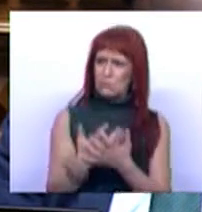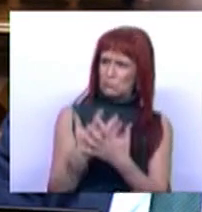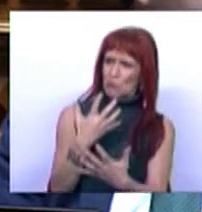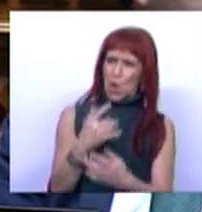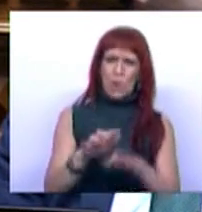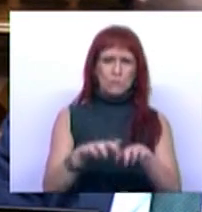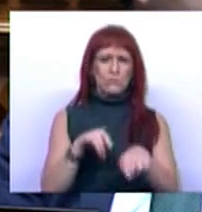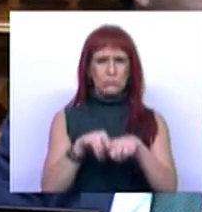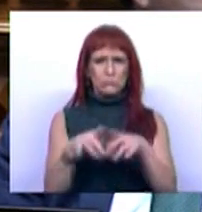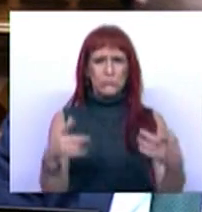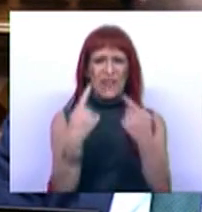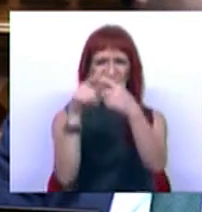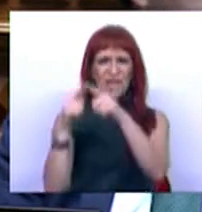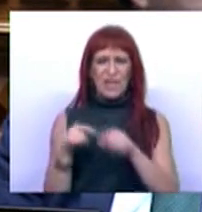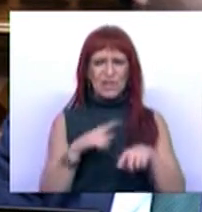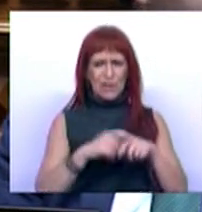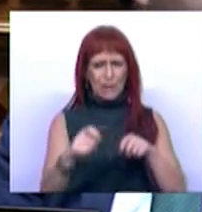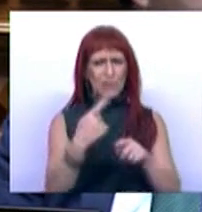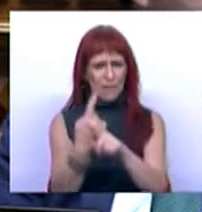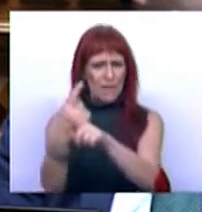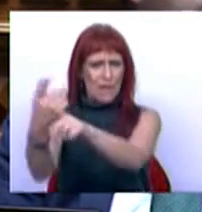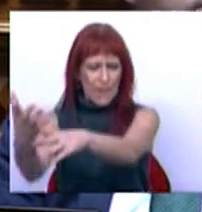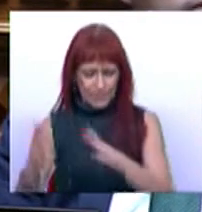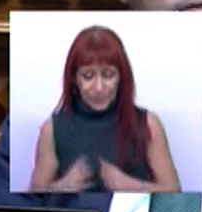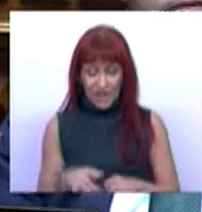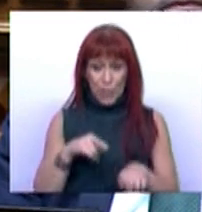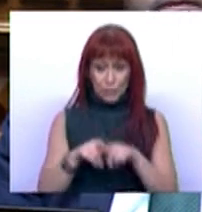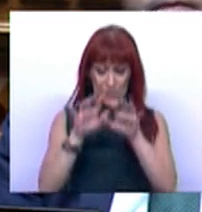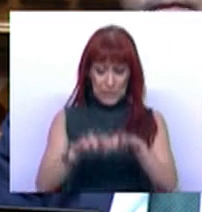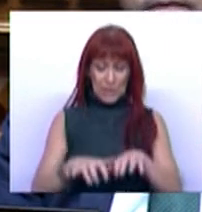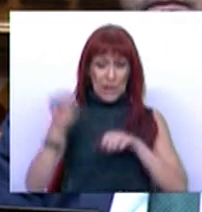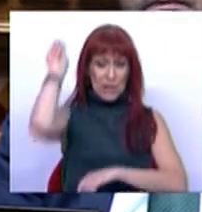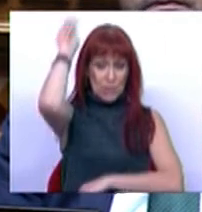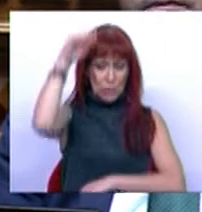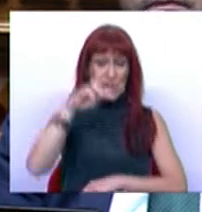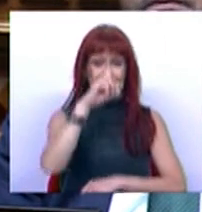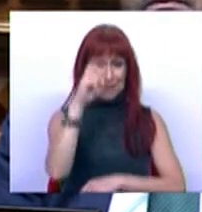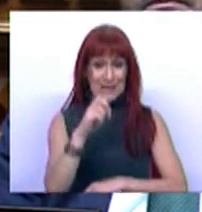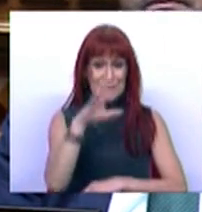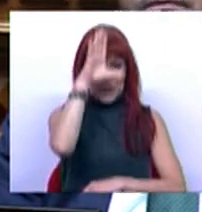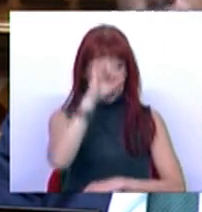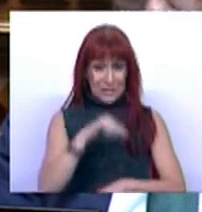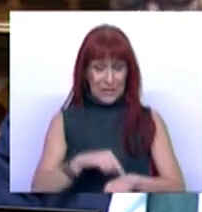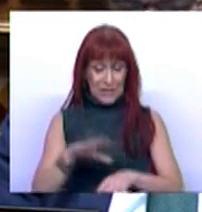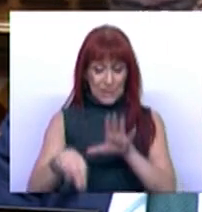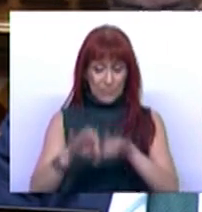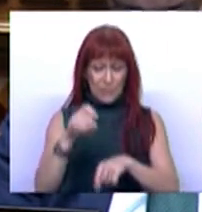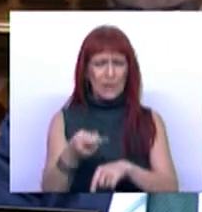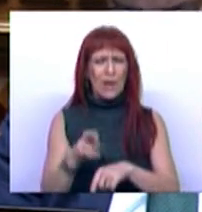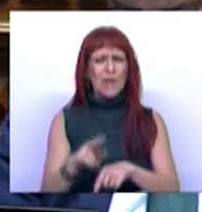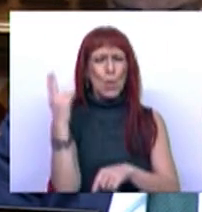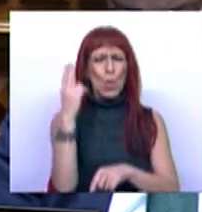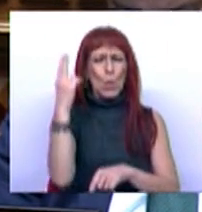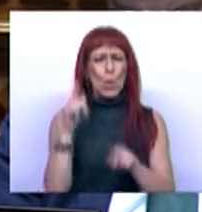parlamentares em diversas legislaturas. Deputado à Assembleia da República na Terceira Legislatura, eleito pela antiga